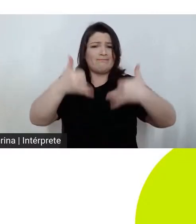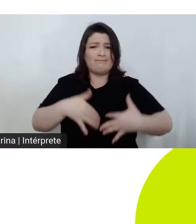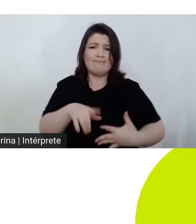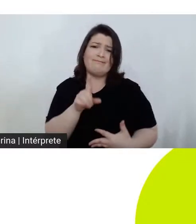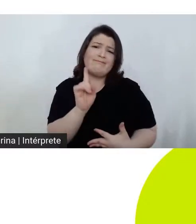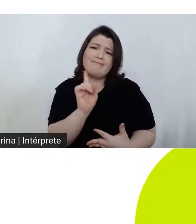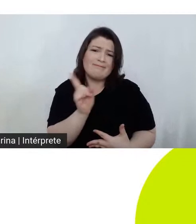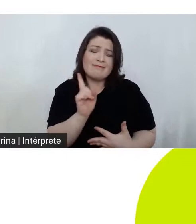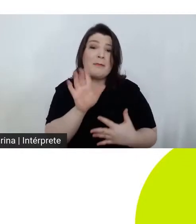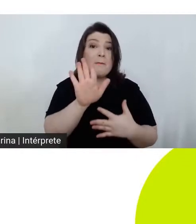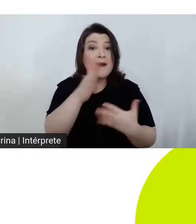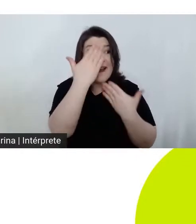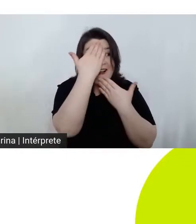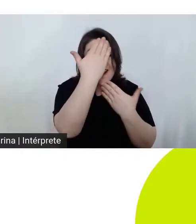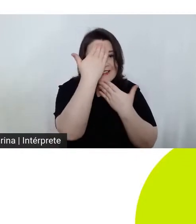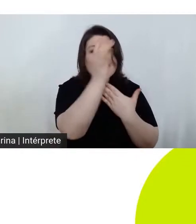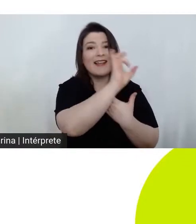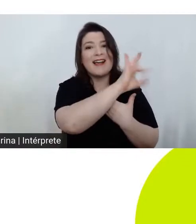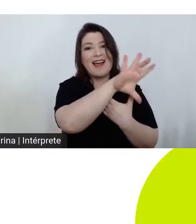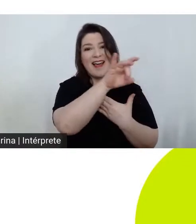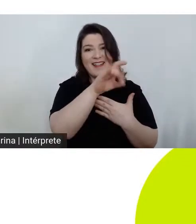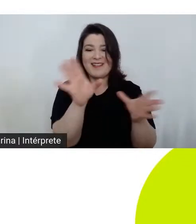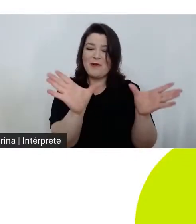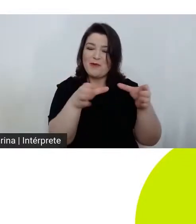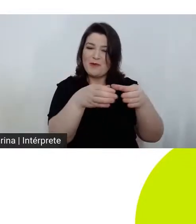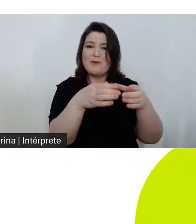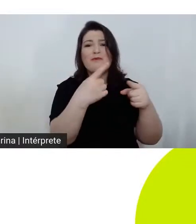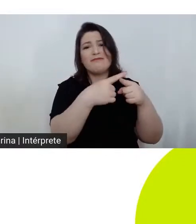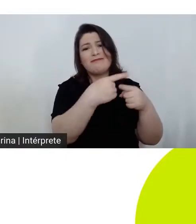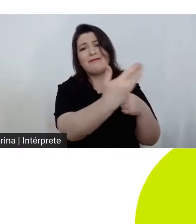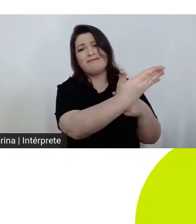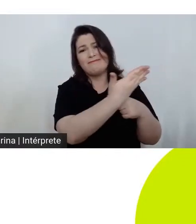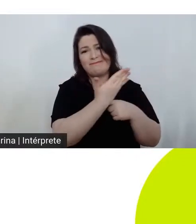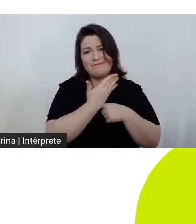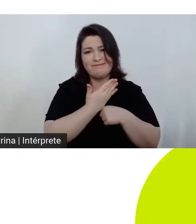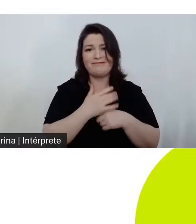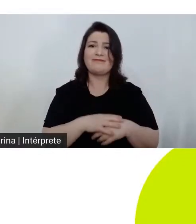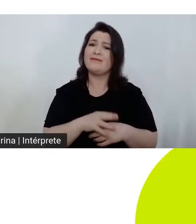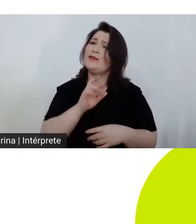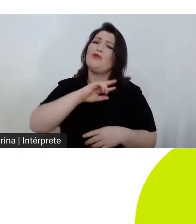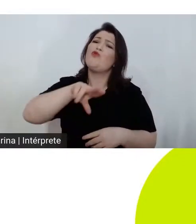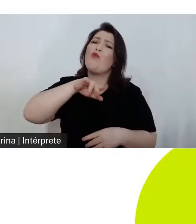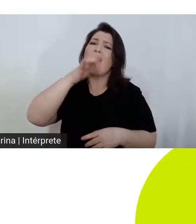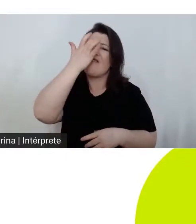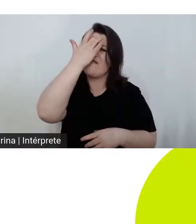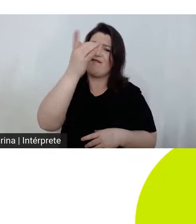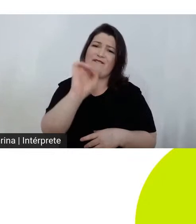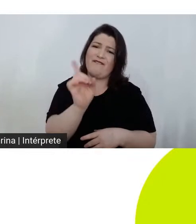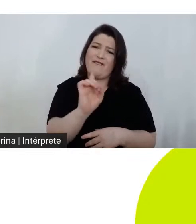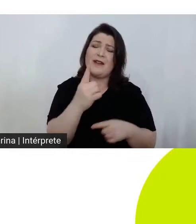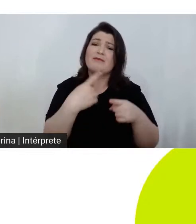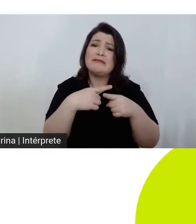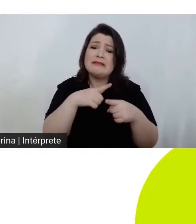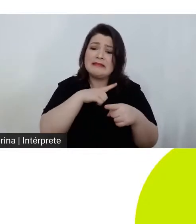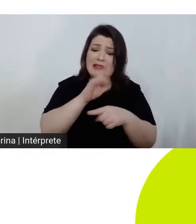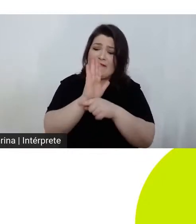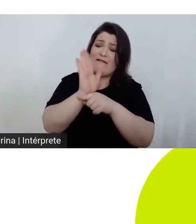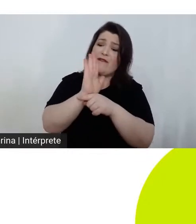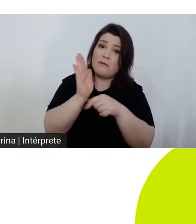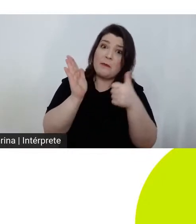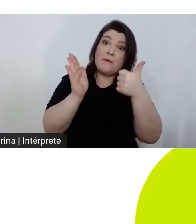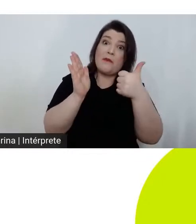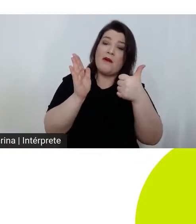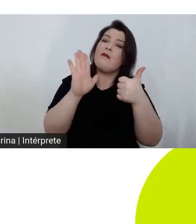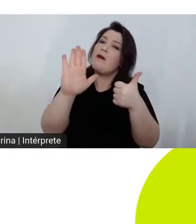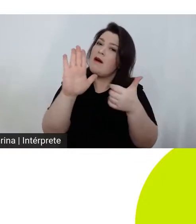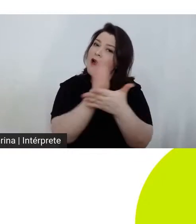pelo companheirismo. Não é fácil, tem muito filme bom, também tem muito filme ruim, e é